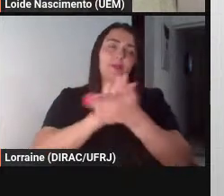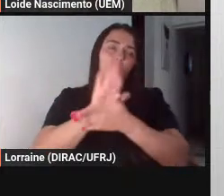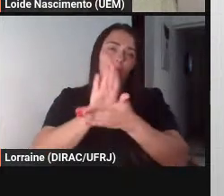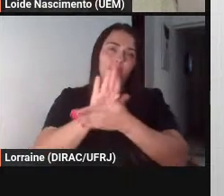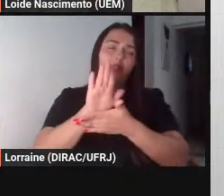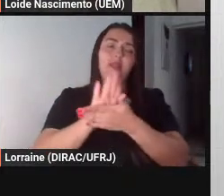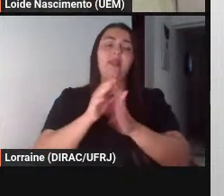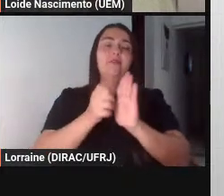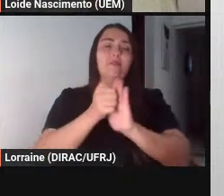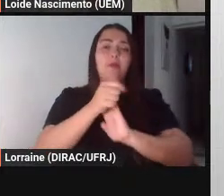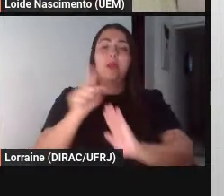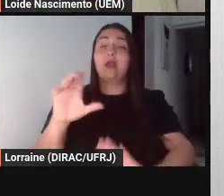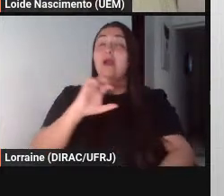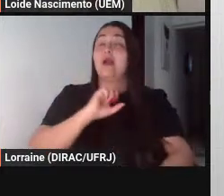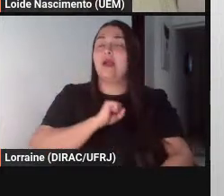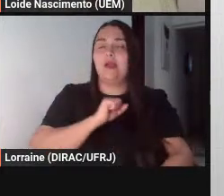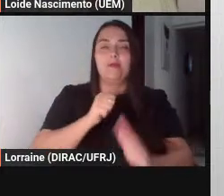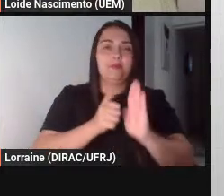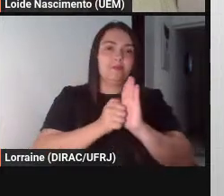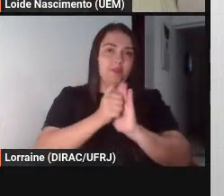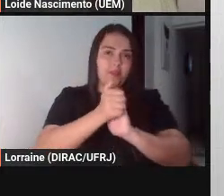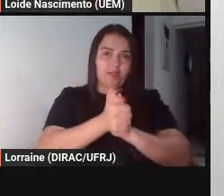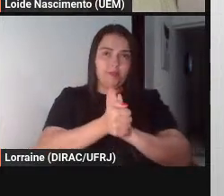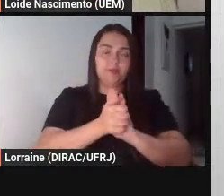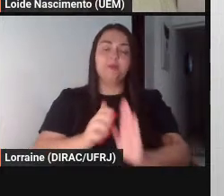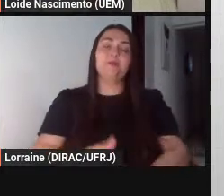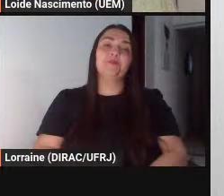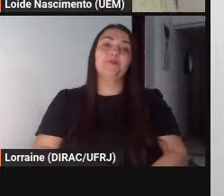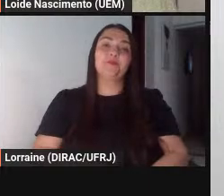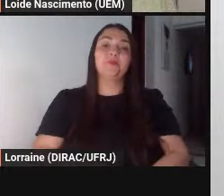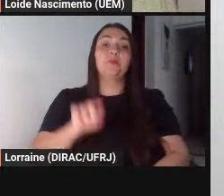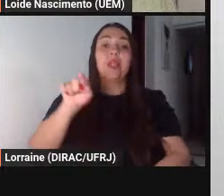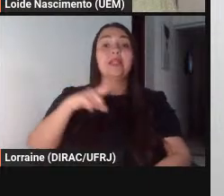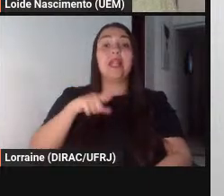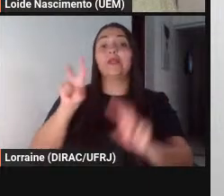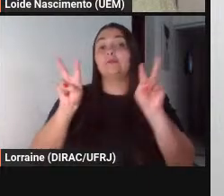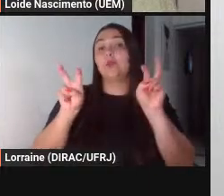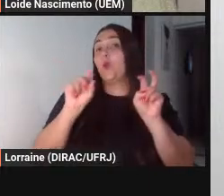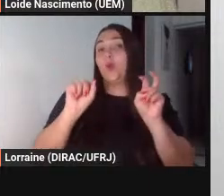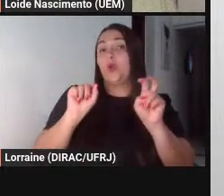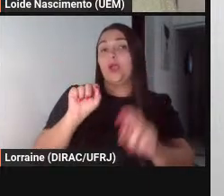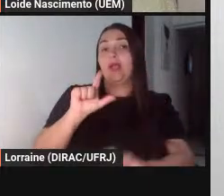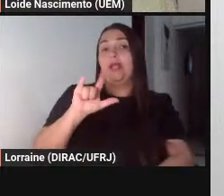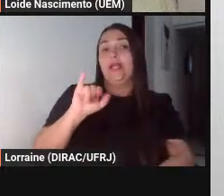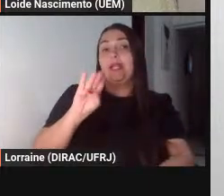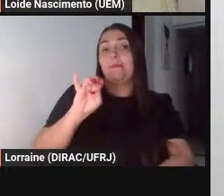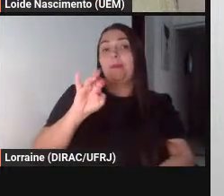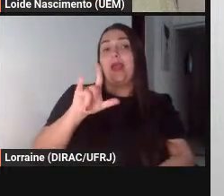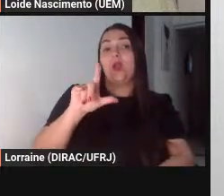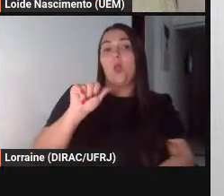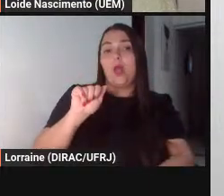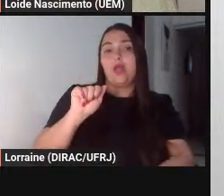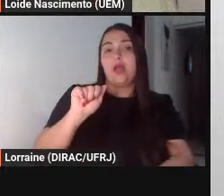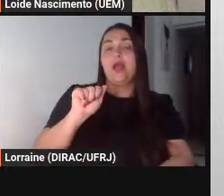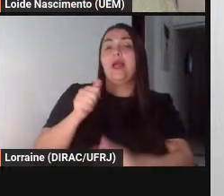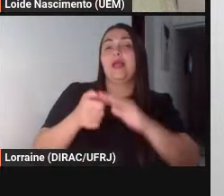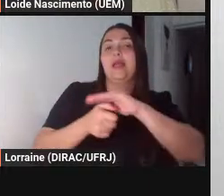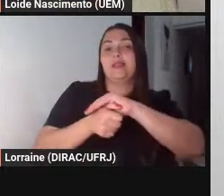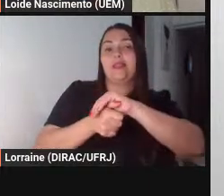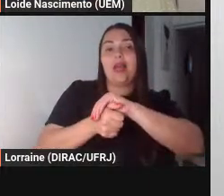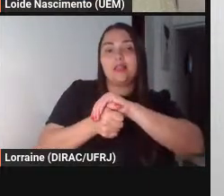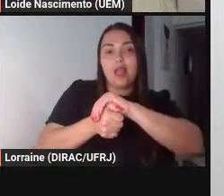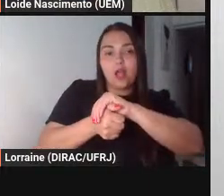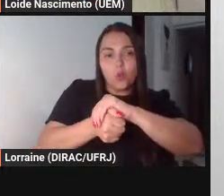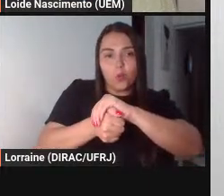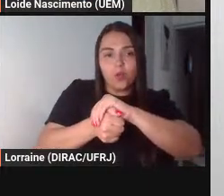ama fábulas e aí nós temos aí a libélula e a tartaruga né de Rubem Alves e esse não